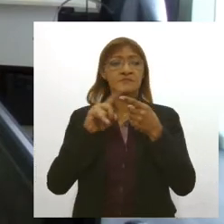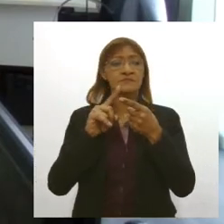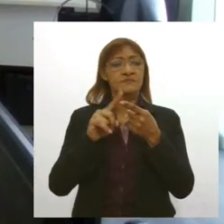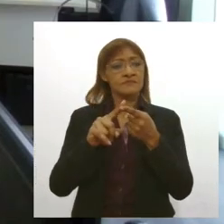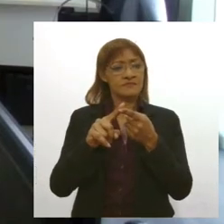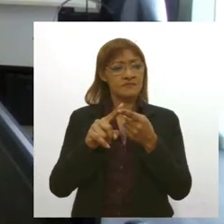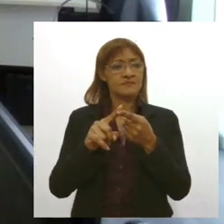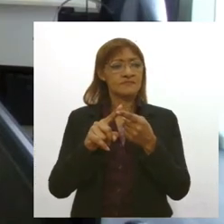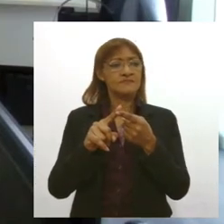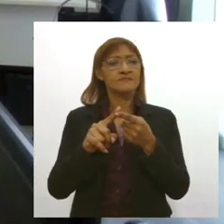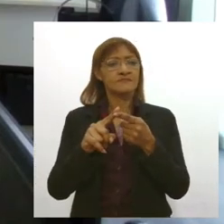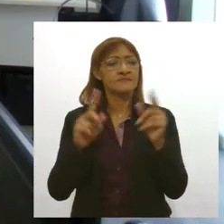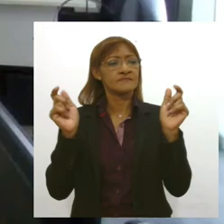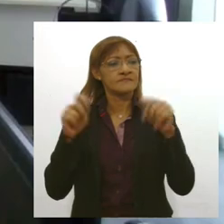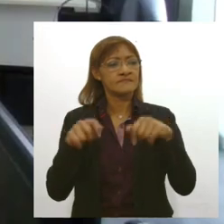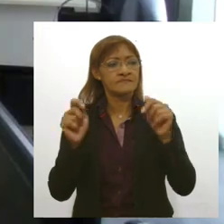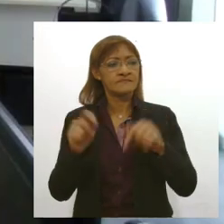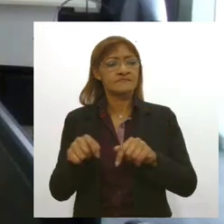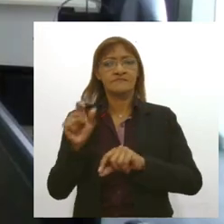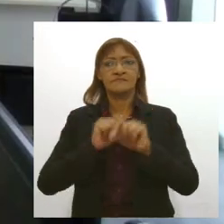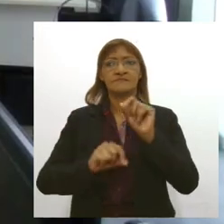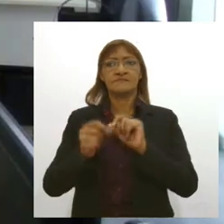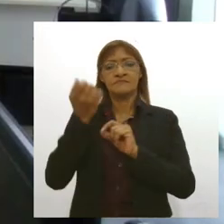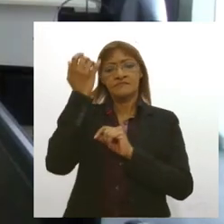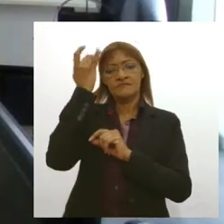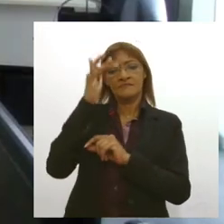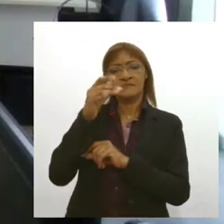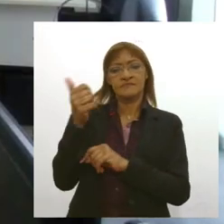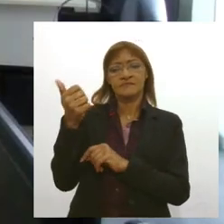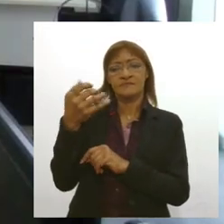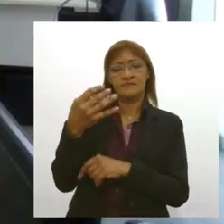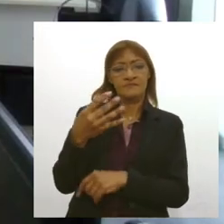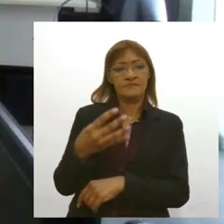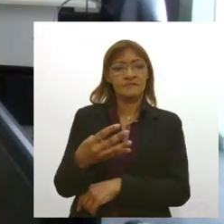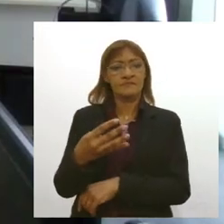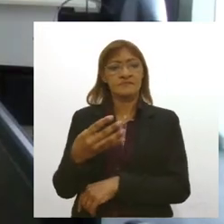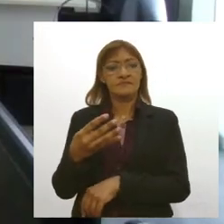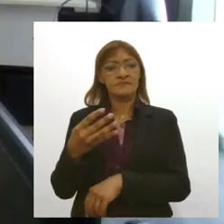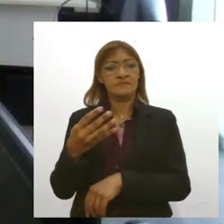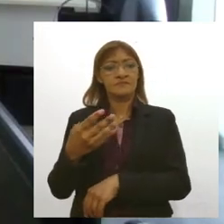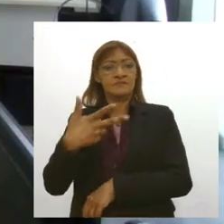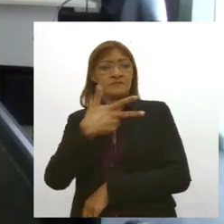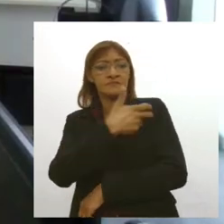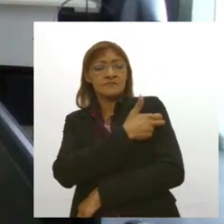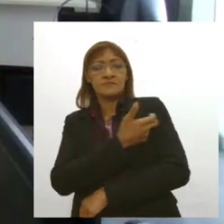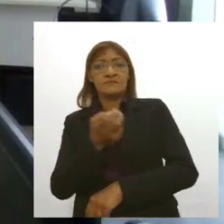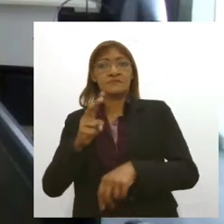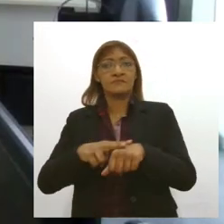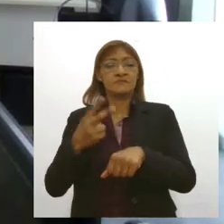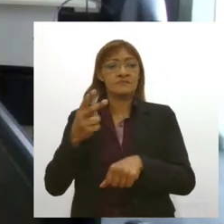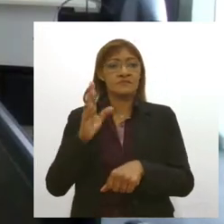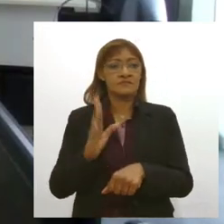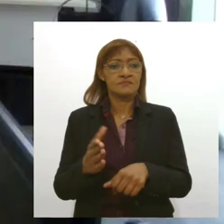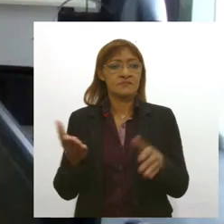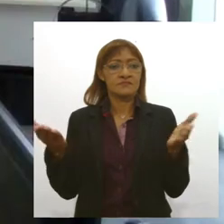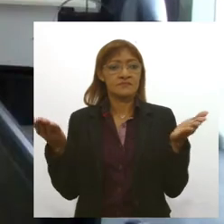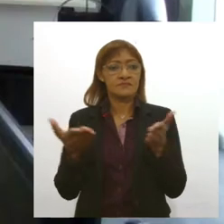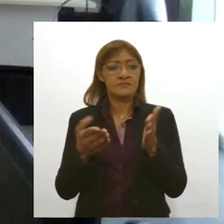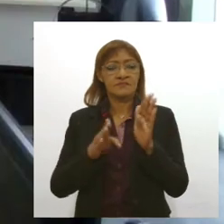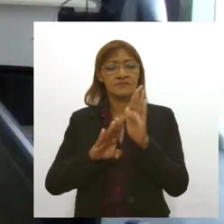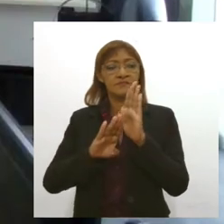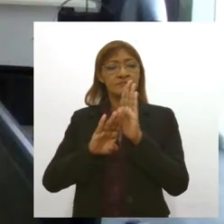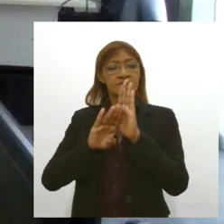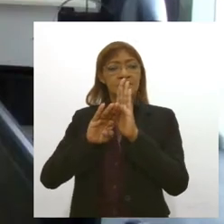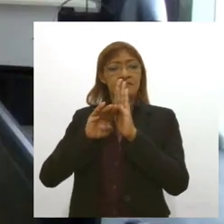imunizante que após de 14 dias da segunda dose o país começou a diminuir a cair